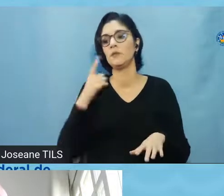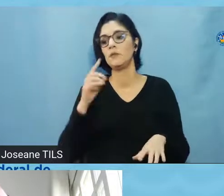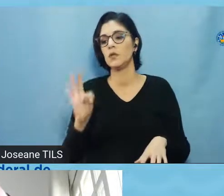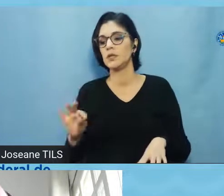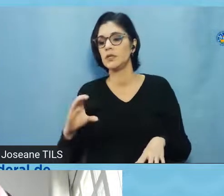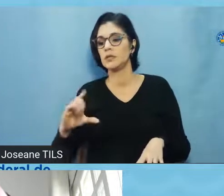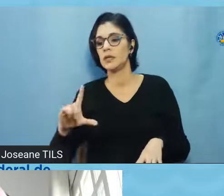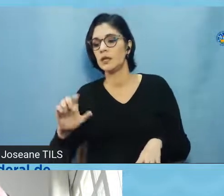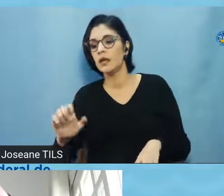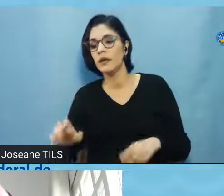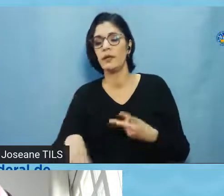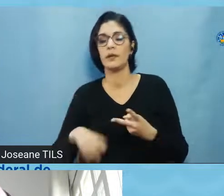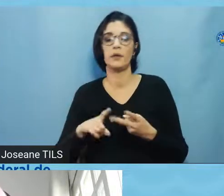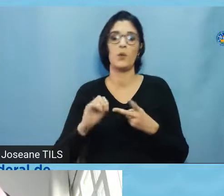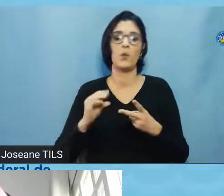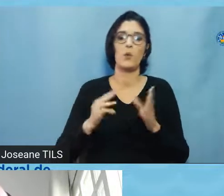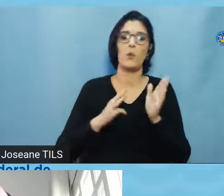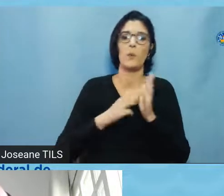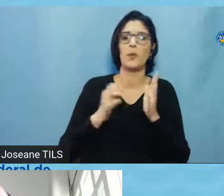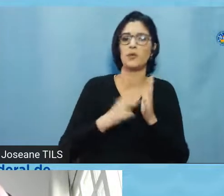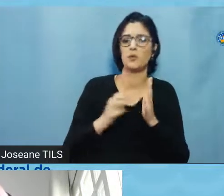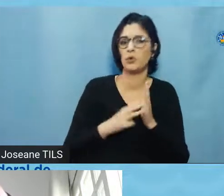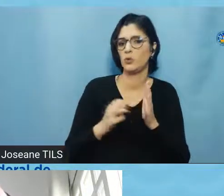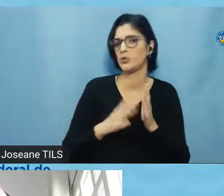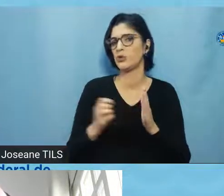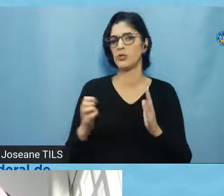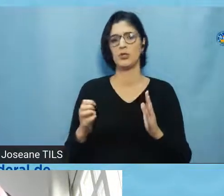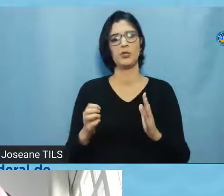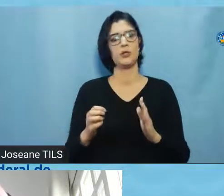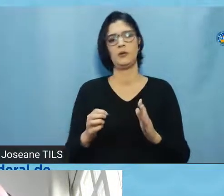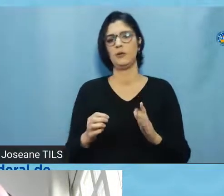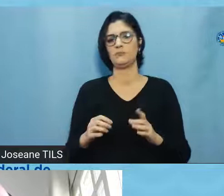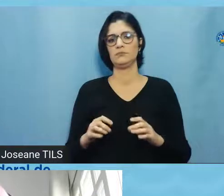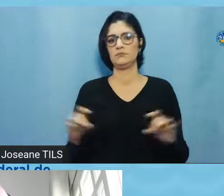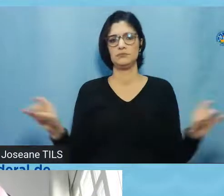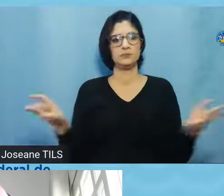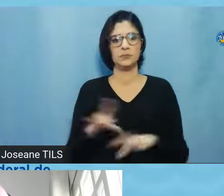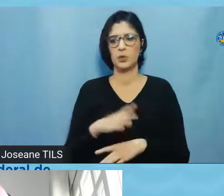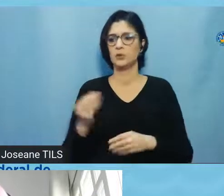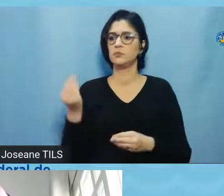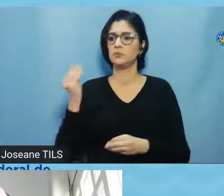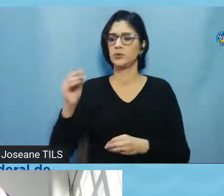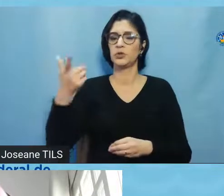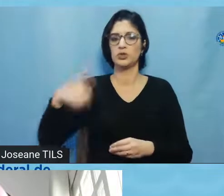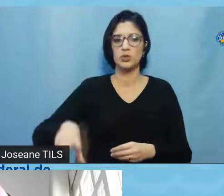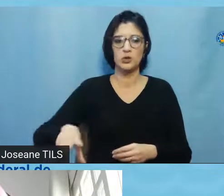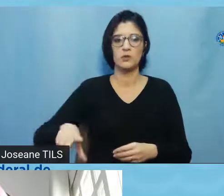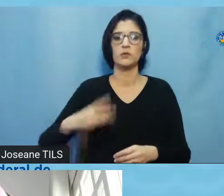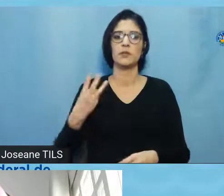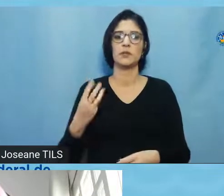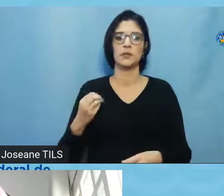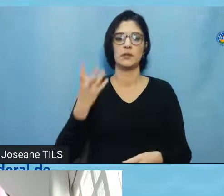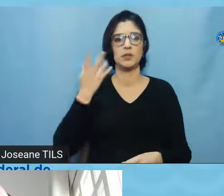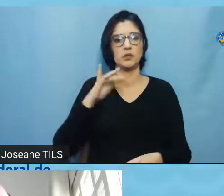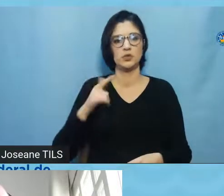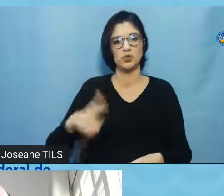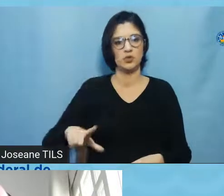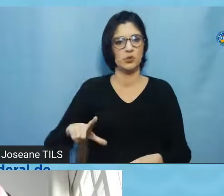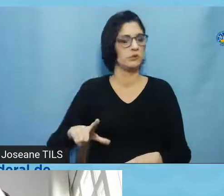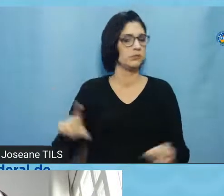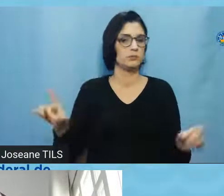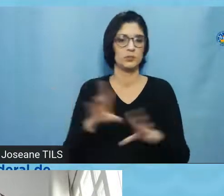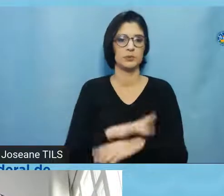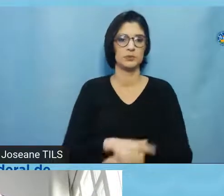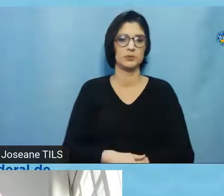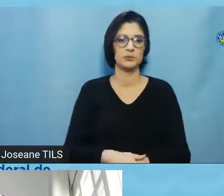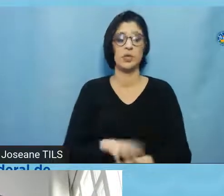ajuste de alguma questão metodológica do projeto, isso é feito, ressubmetido e na próxima reunião é aprovada. Às vezes, se é simples, até